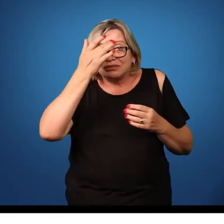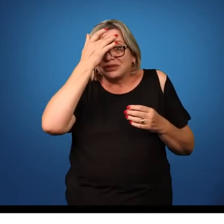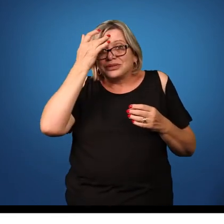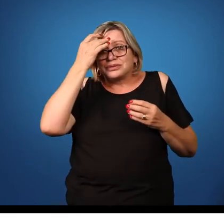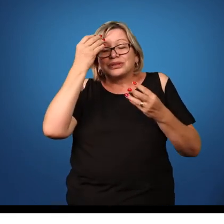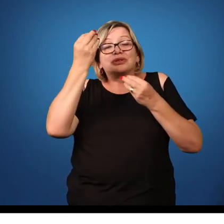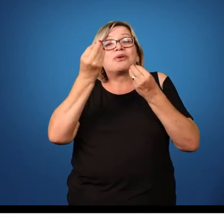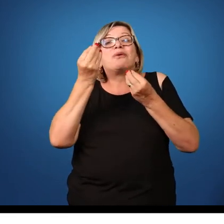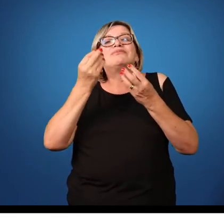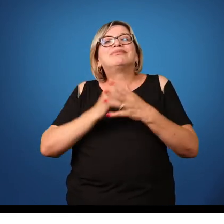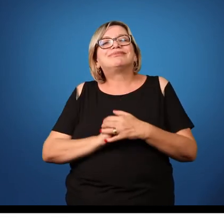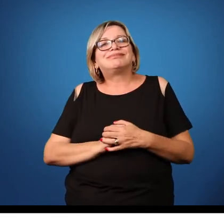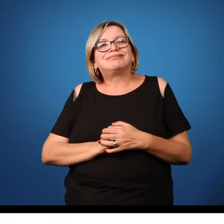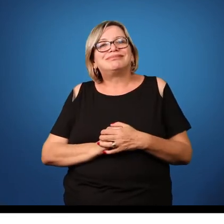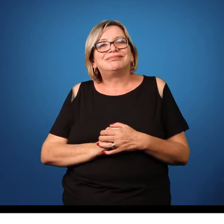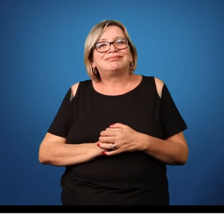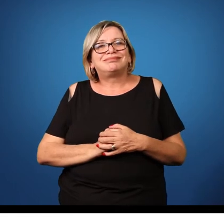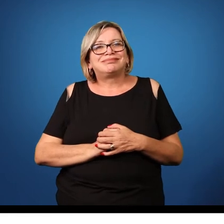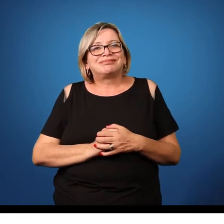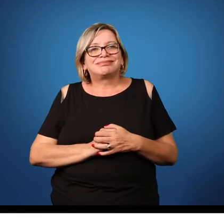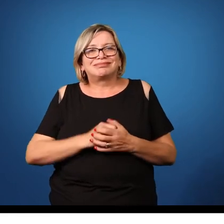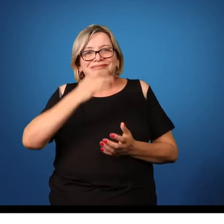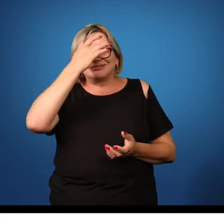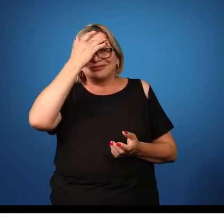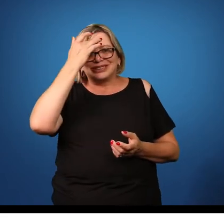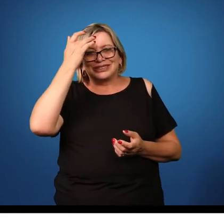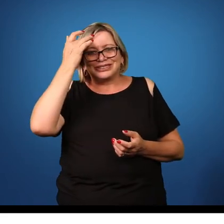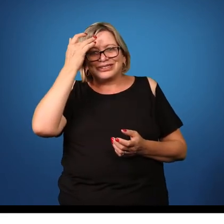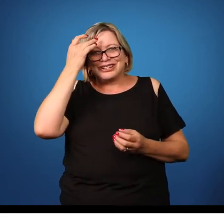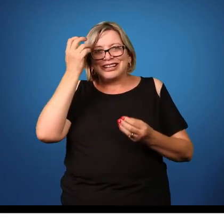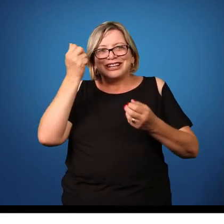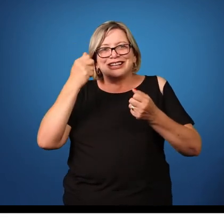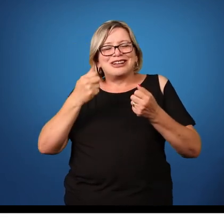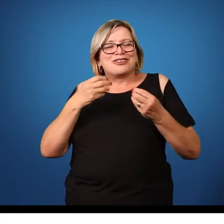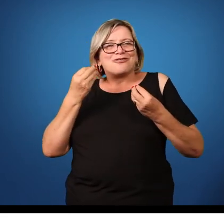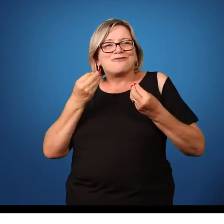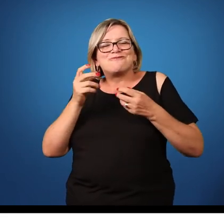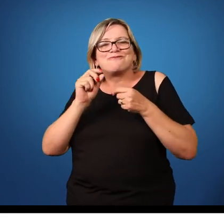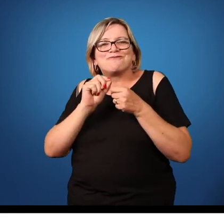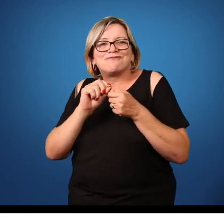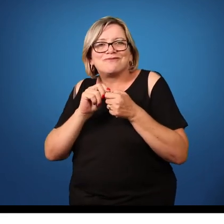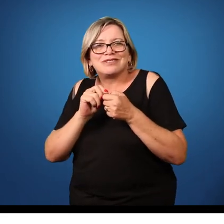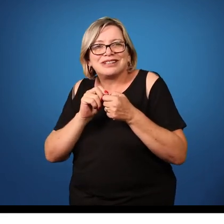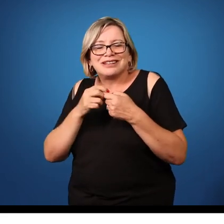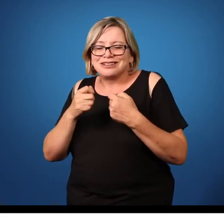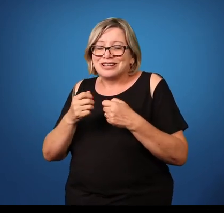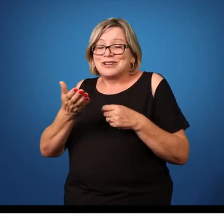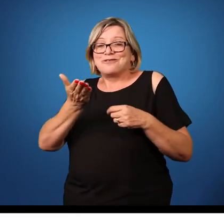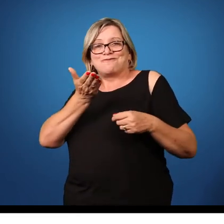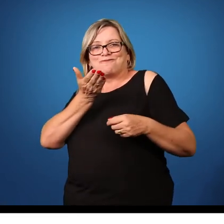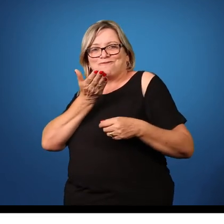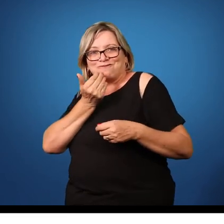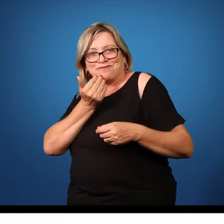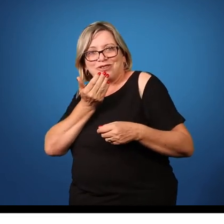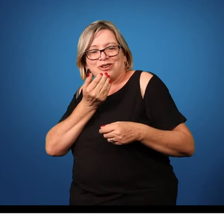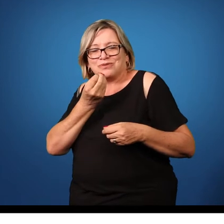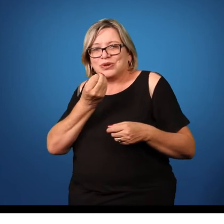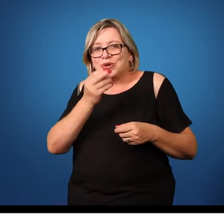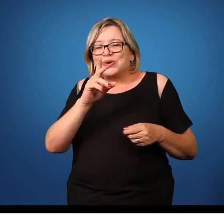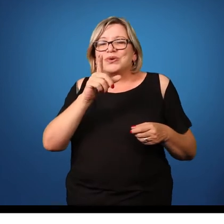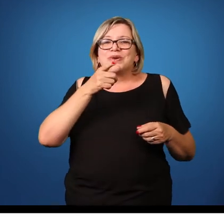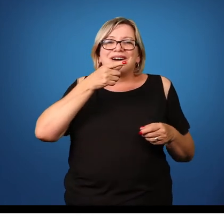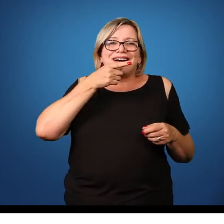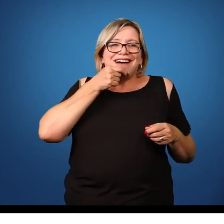Como que pode ocorrer? O homem para se contaminar ele deve ele deve ingerir alimentos ou água,